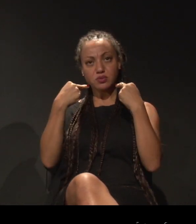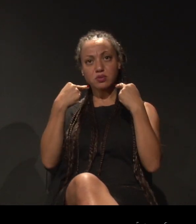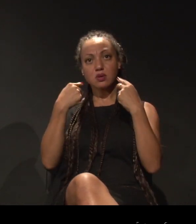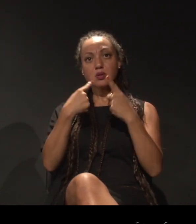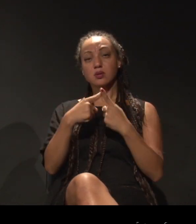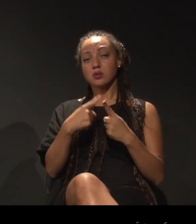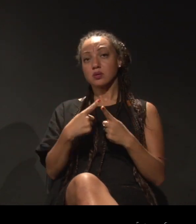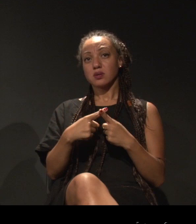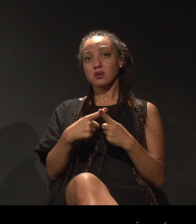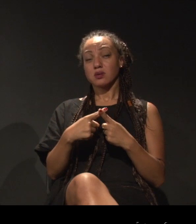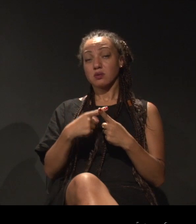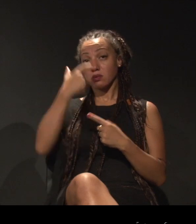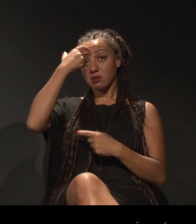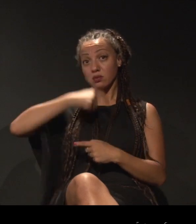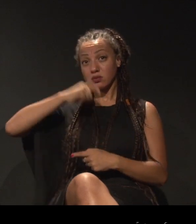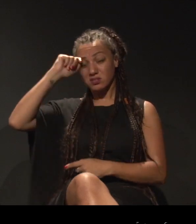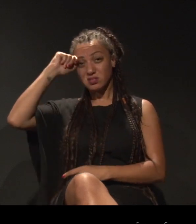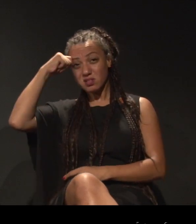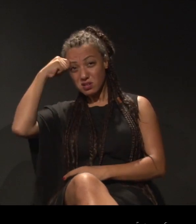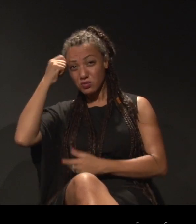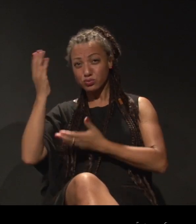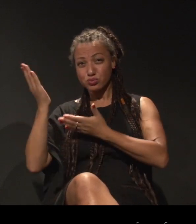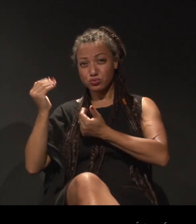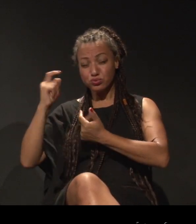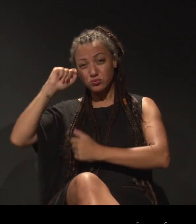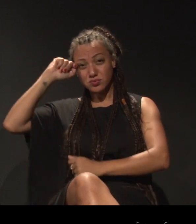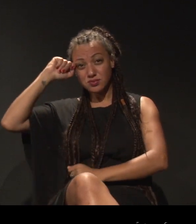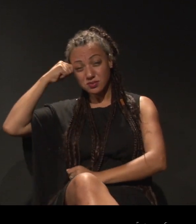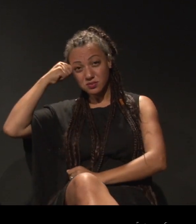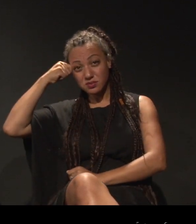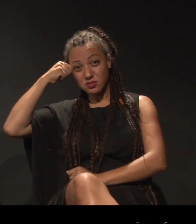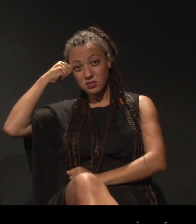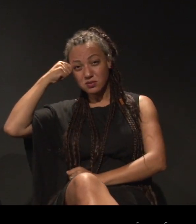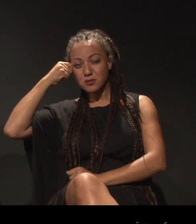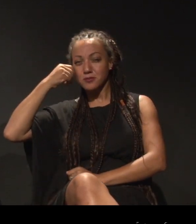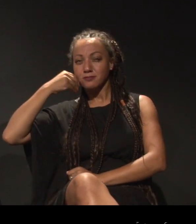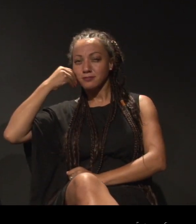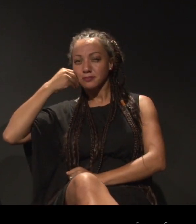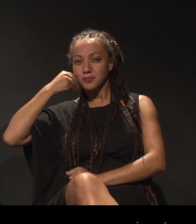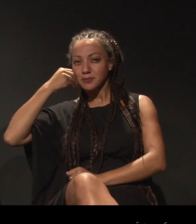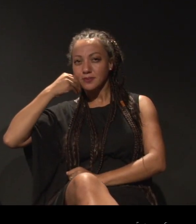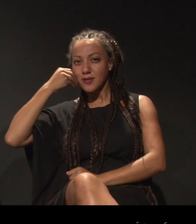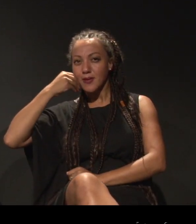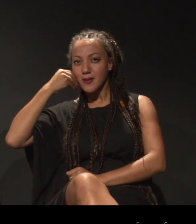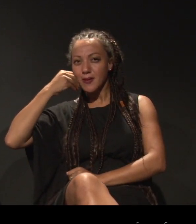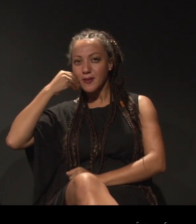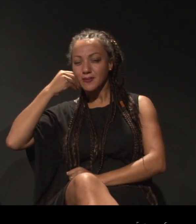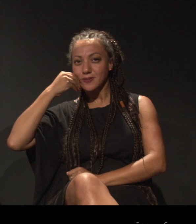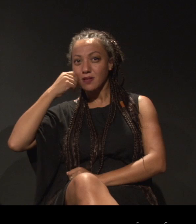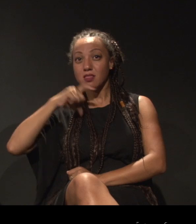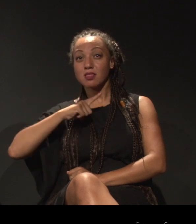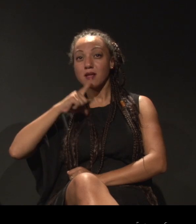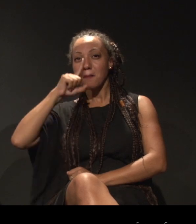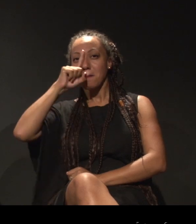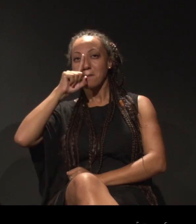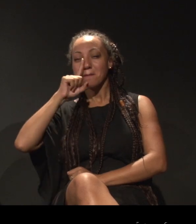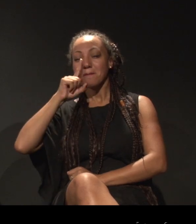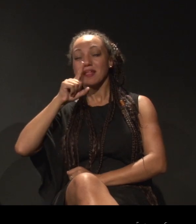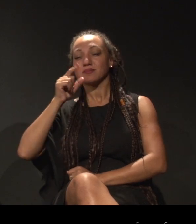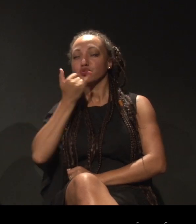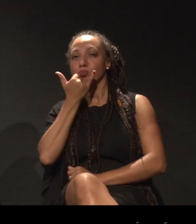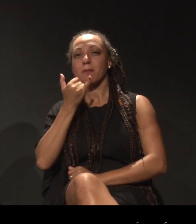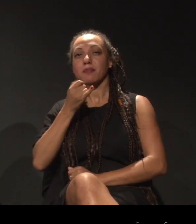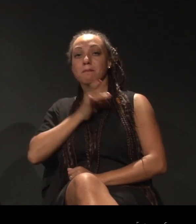porque o negro, o jovem negro, experiência, ele tem muito medo de olhar para o corpo dele.